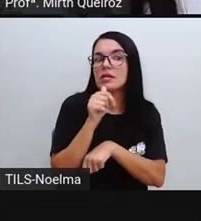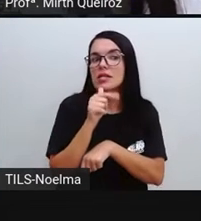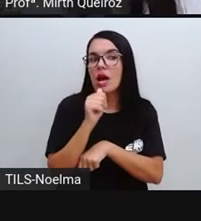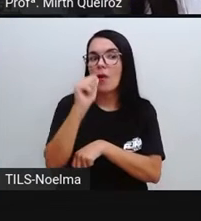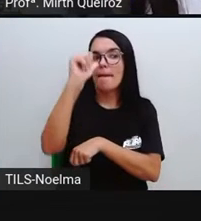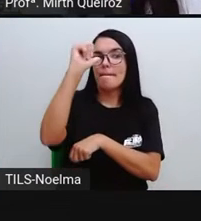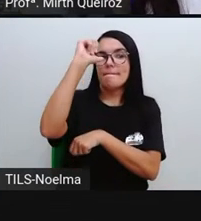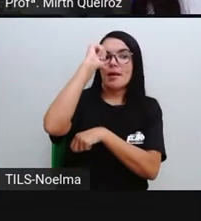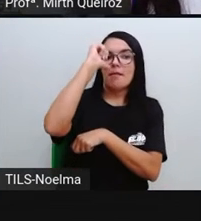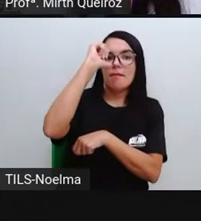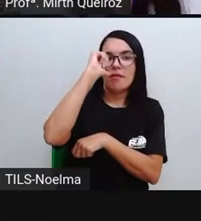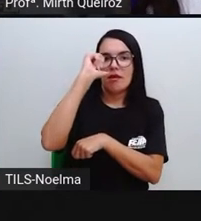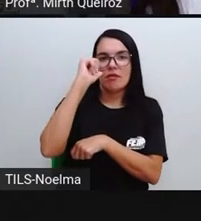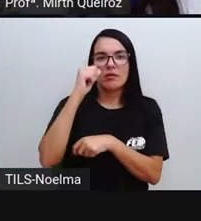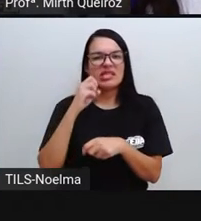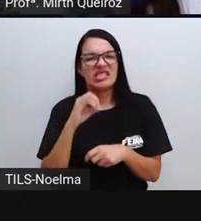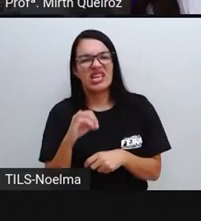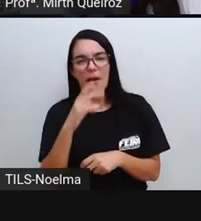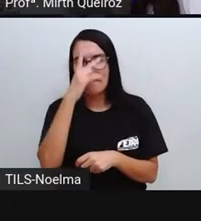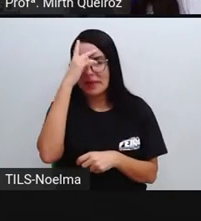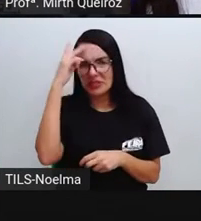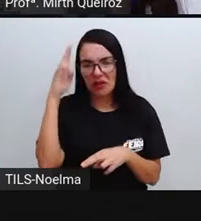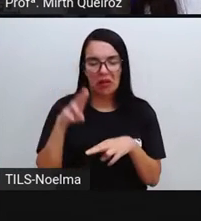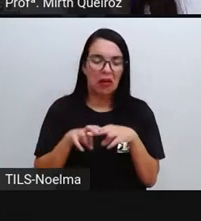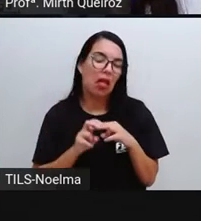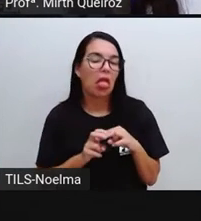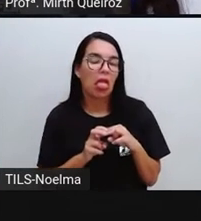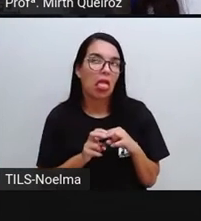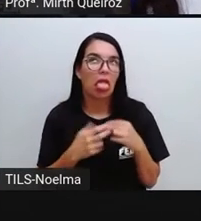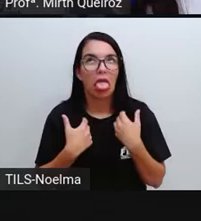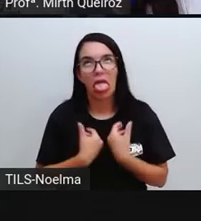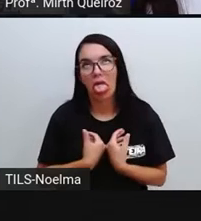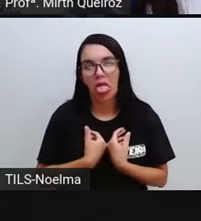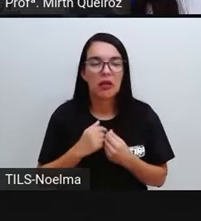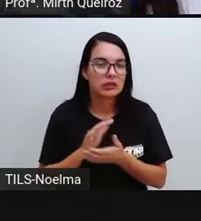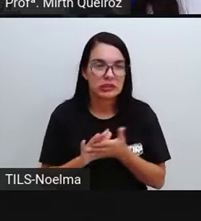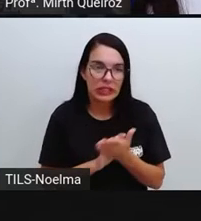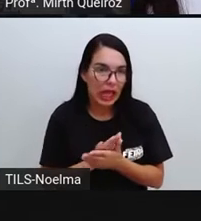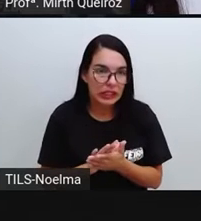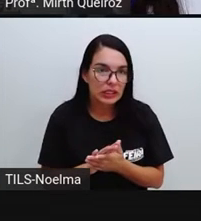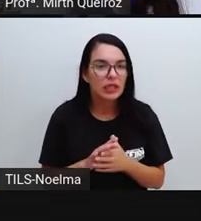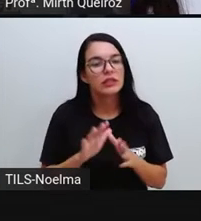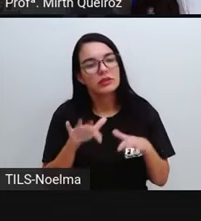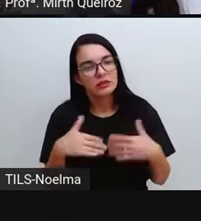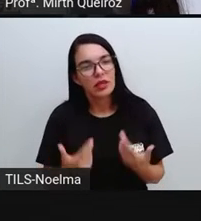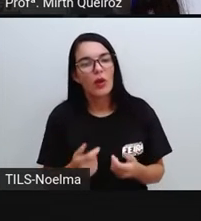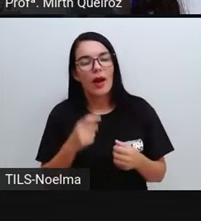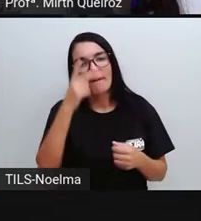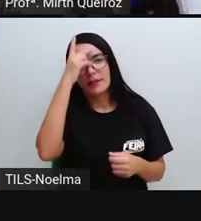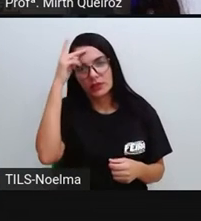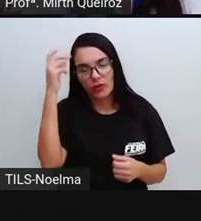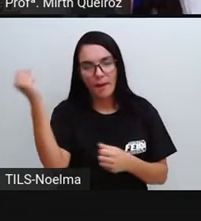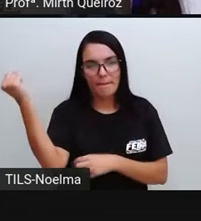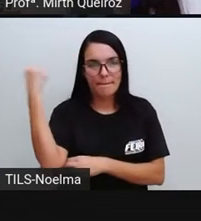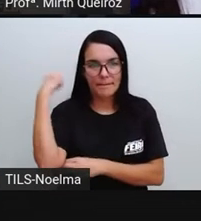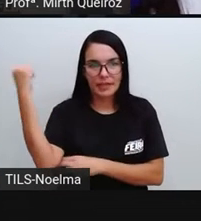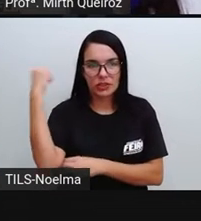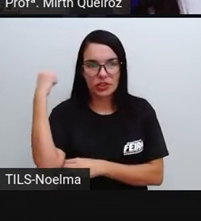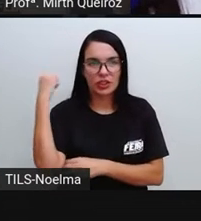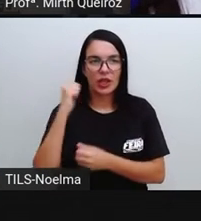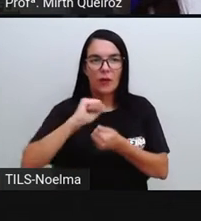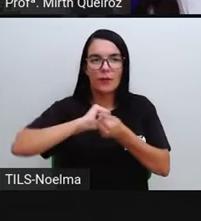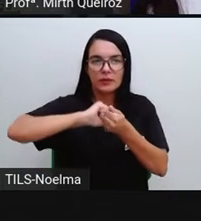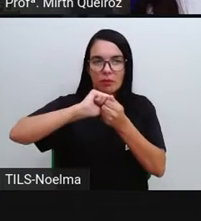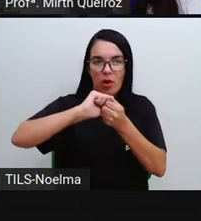Do que quem é Um sedentário Quem tem uma vida sedentária Que não pratica Atividade física Pois Ele vai